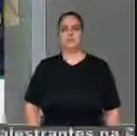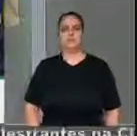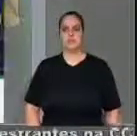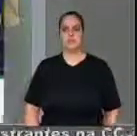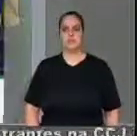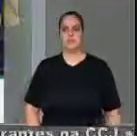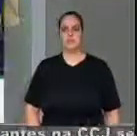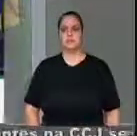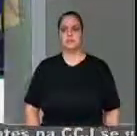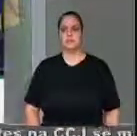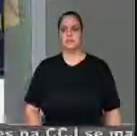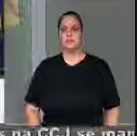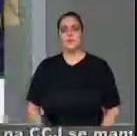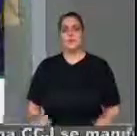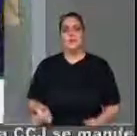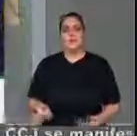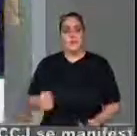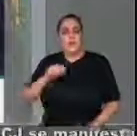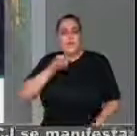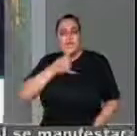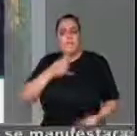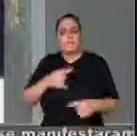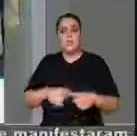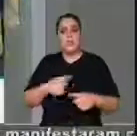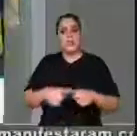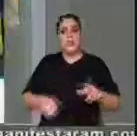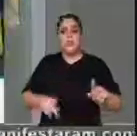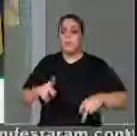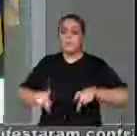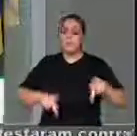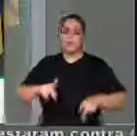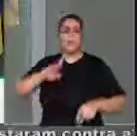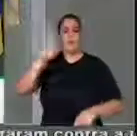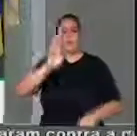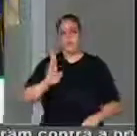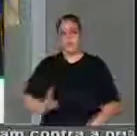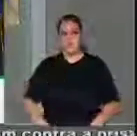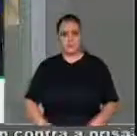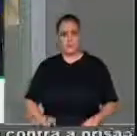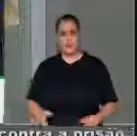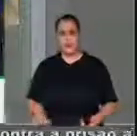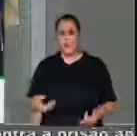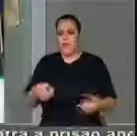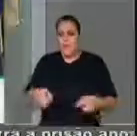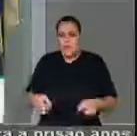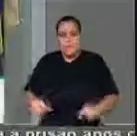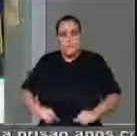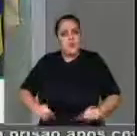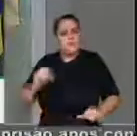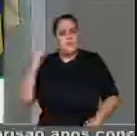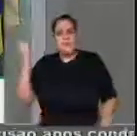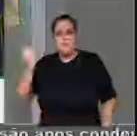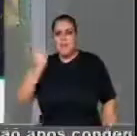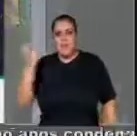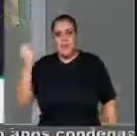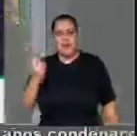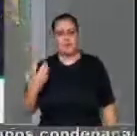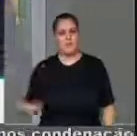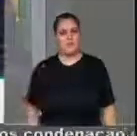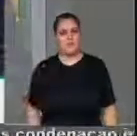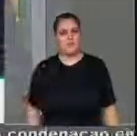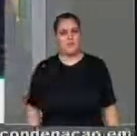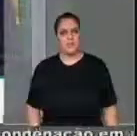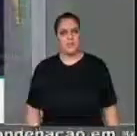é de ver o povo brasileiro passando por tantas situações gravíssimas e que